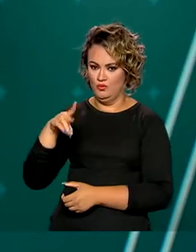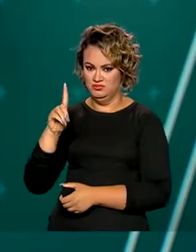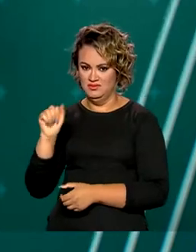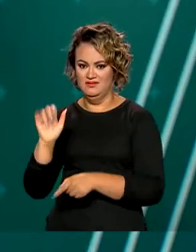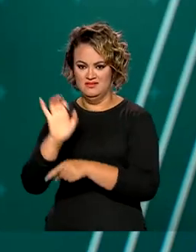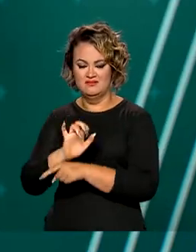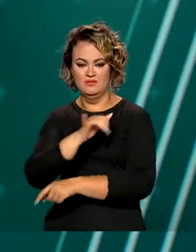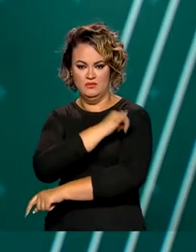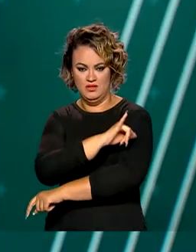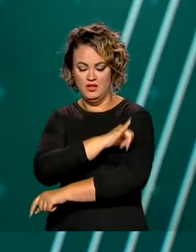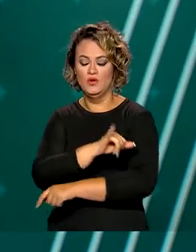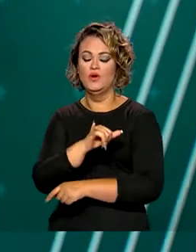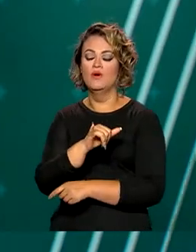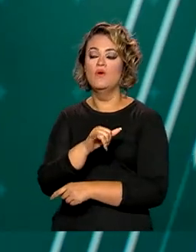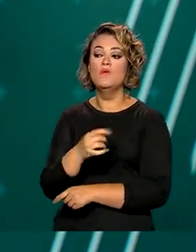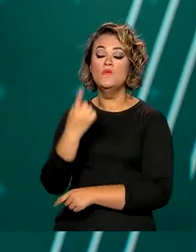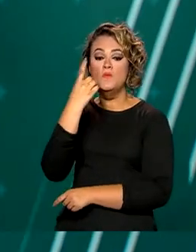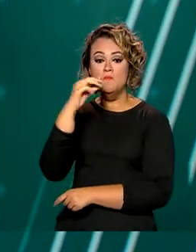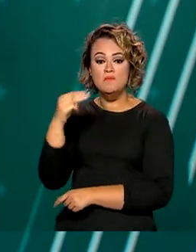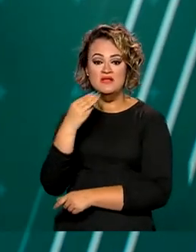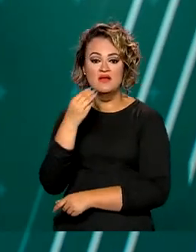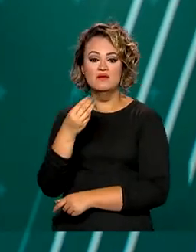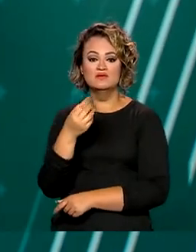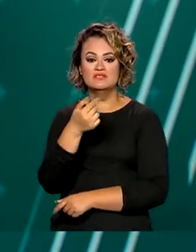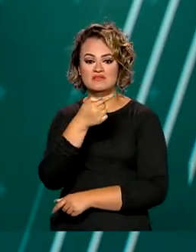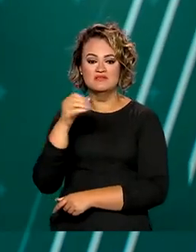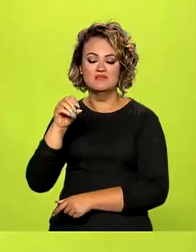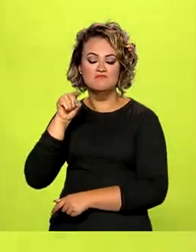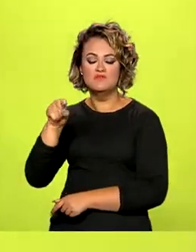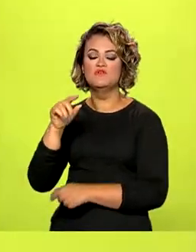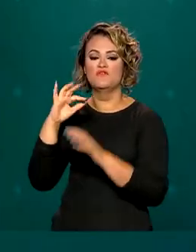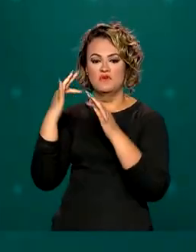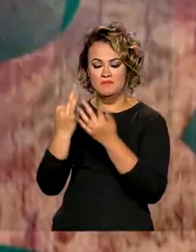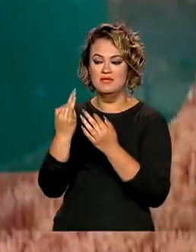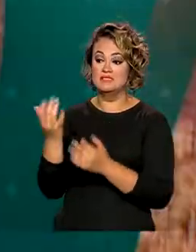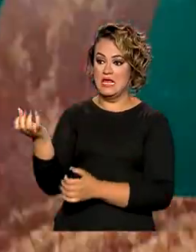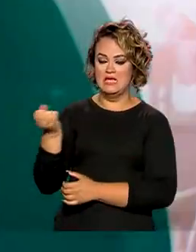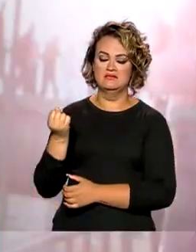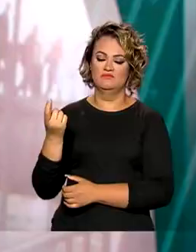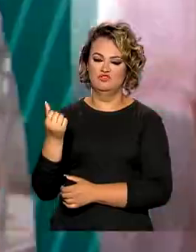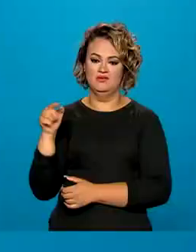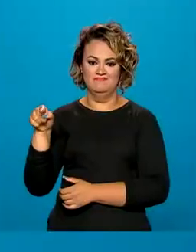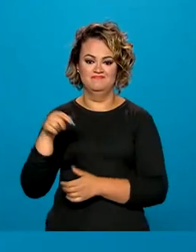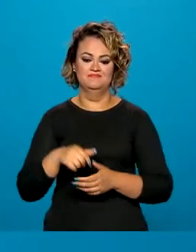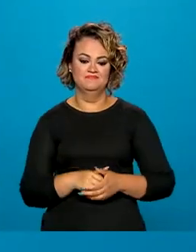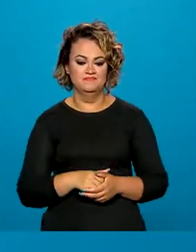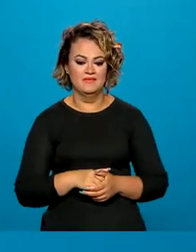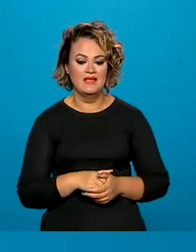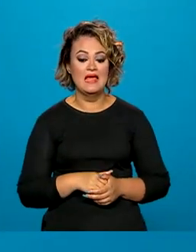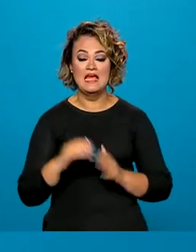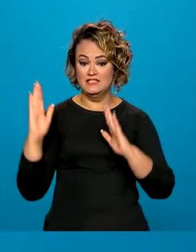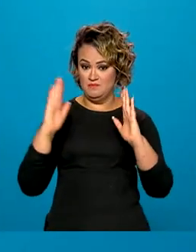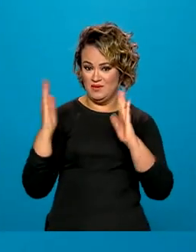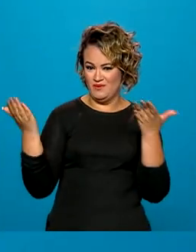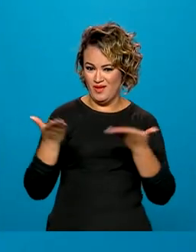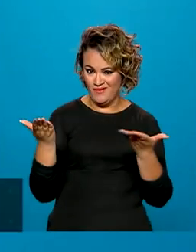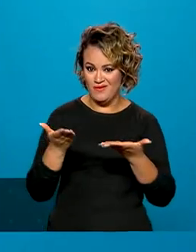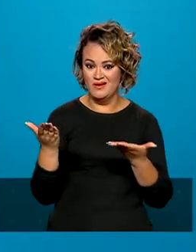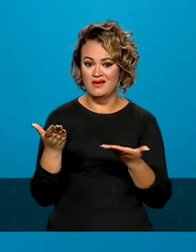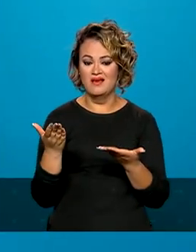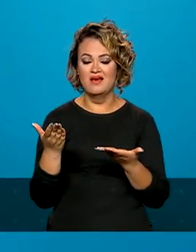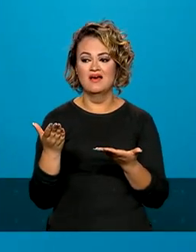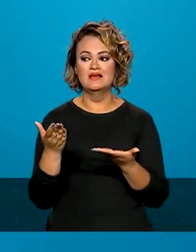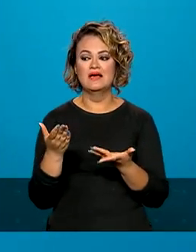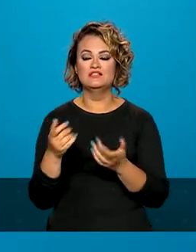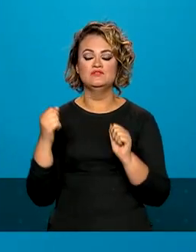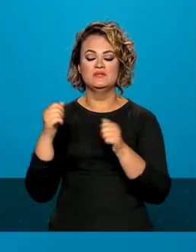Janeiro, mais de 1 milhão e 700 mil famílias recebem o benefício. Esse é o momento, na verdade, que a gente